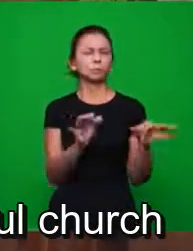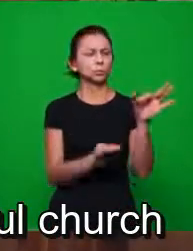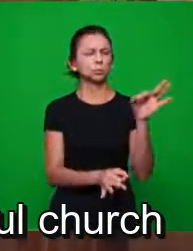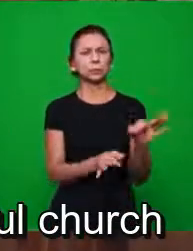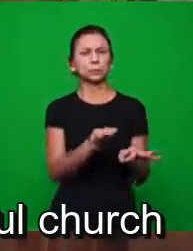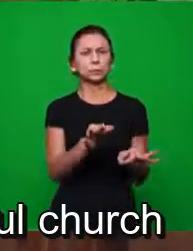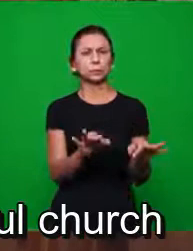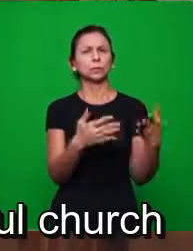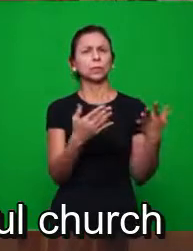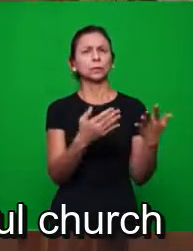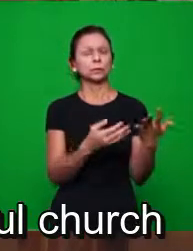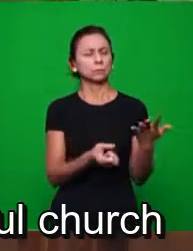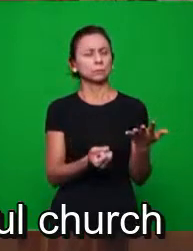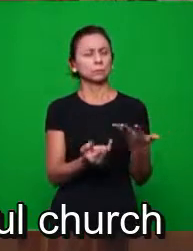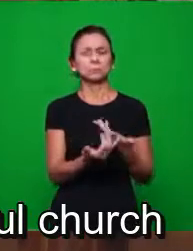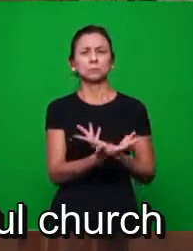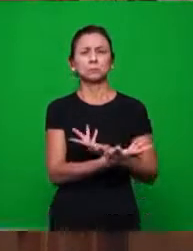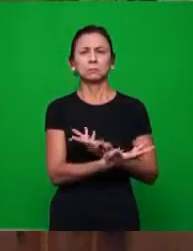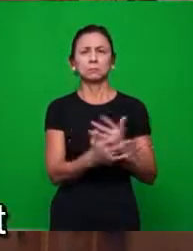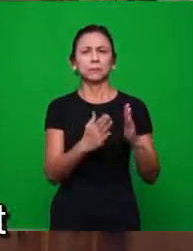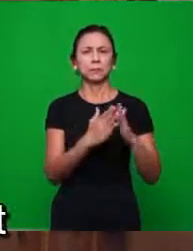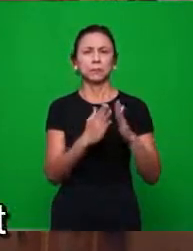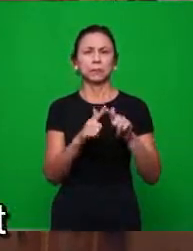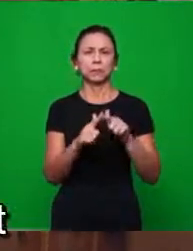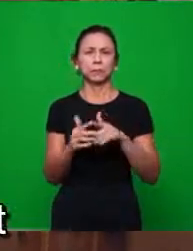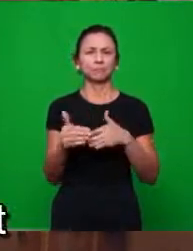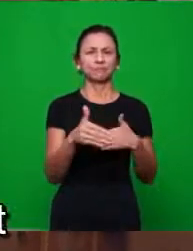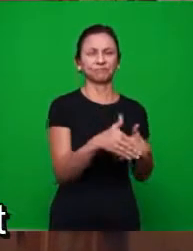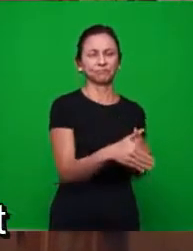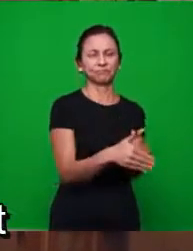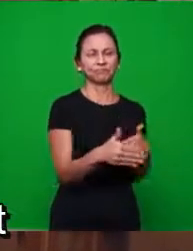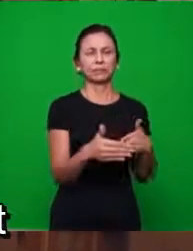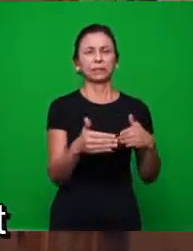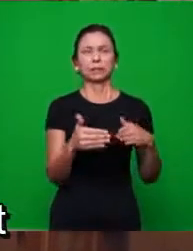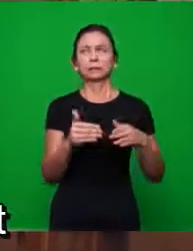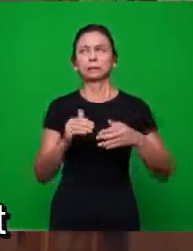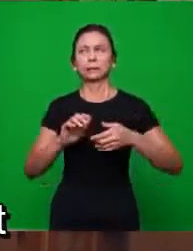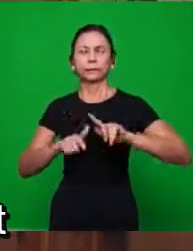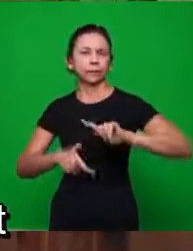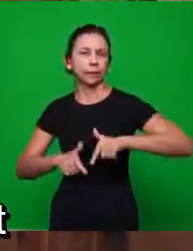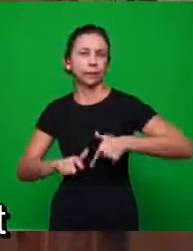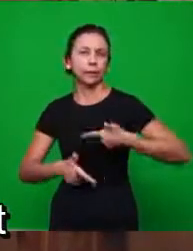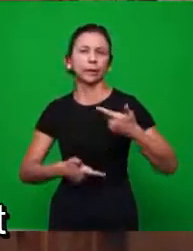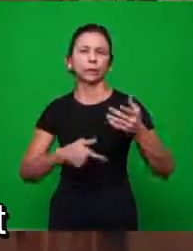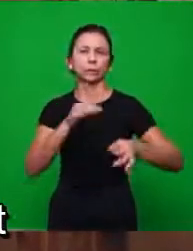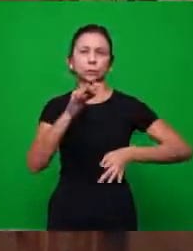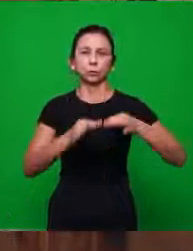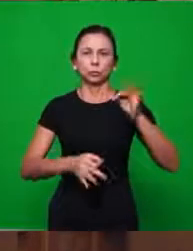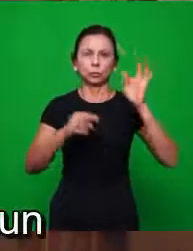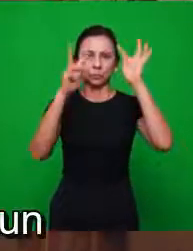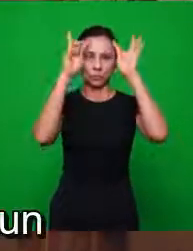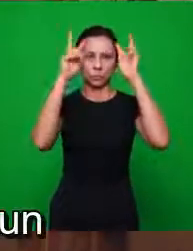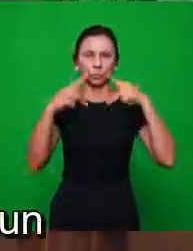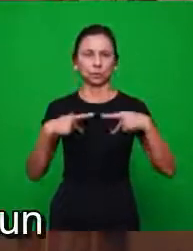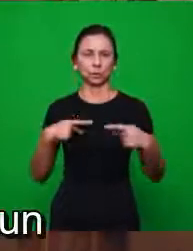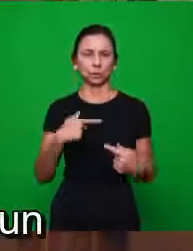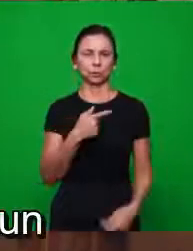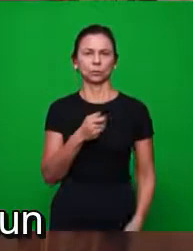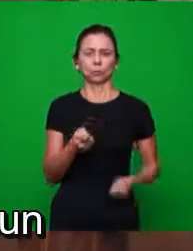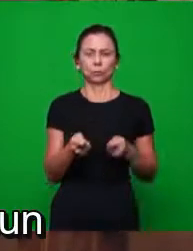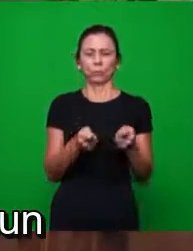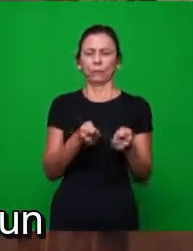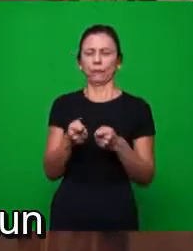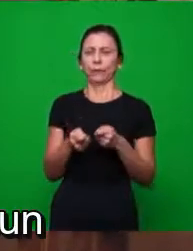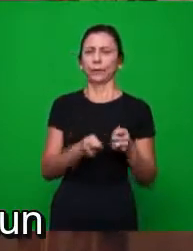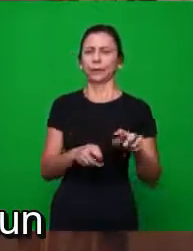Juízos sobre a Igreja infiel, juízos sobre Israel, juízos sobre o governo humano, juízos sobre a